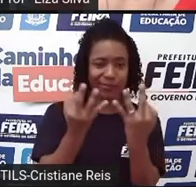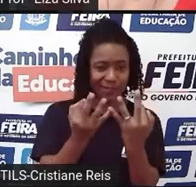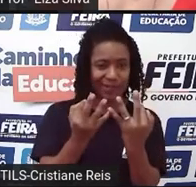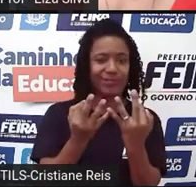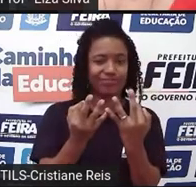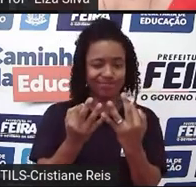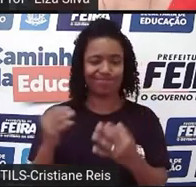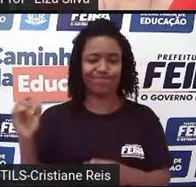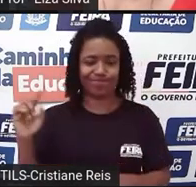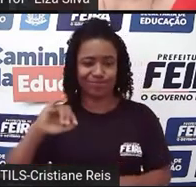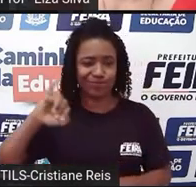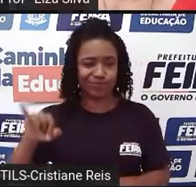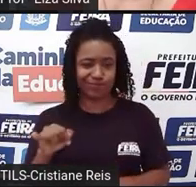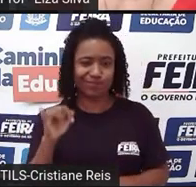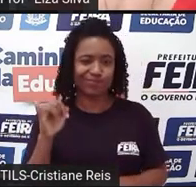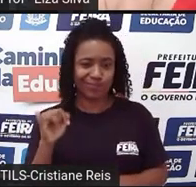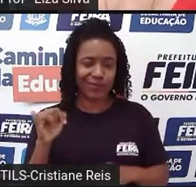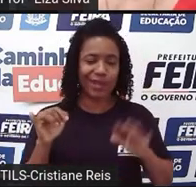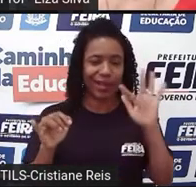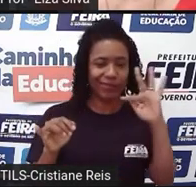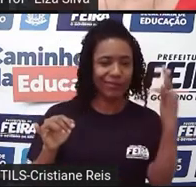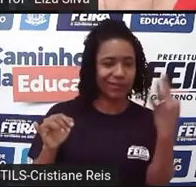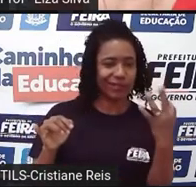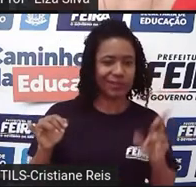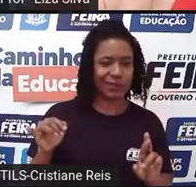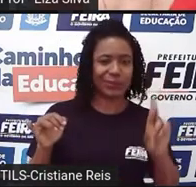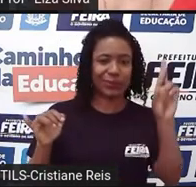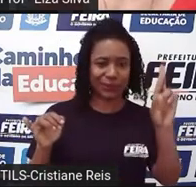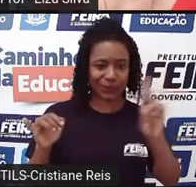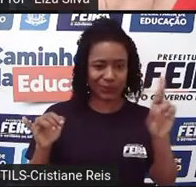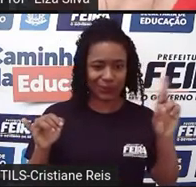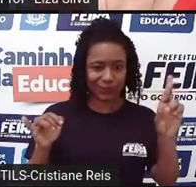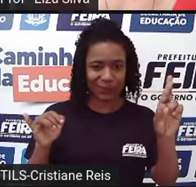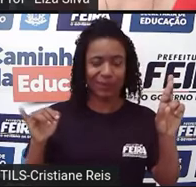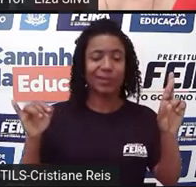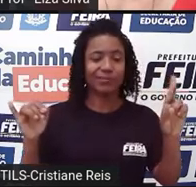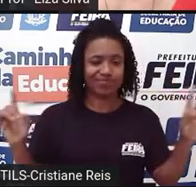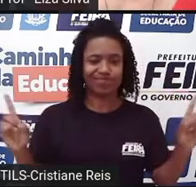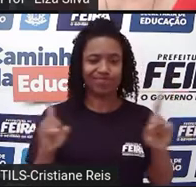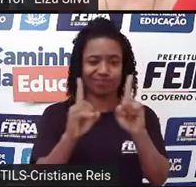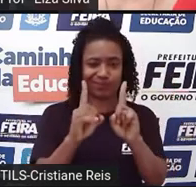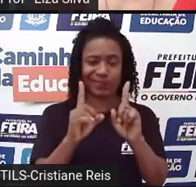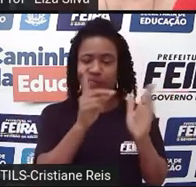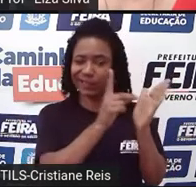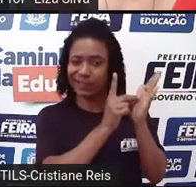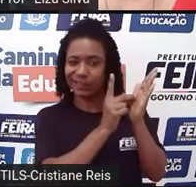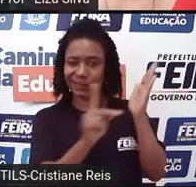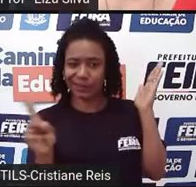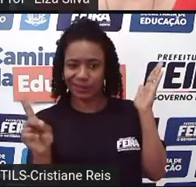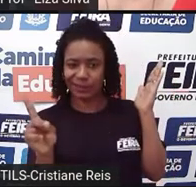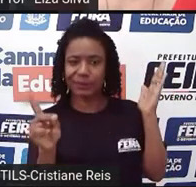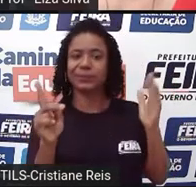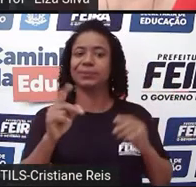e do lugar onde eles moram, que é Verona. Então vamos procurar aqui.